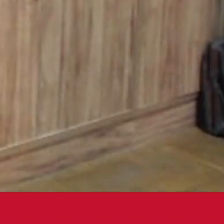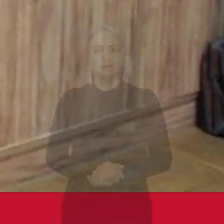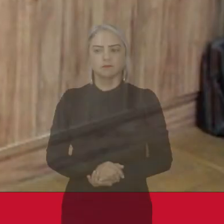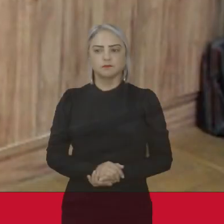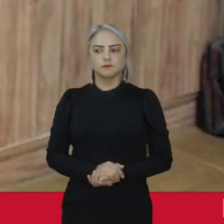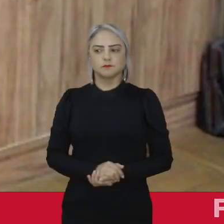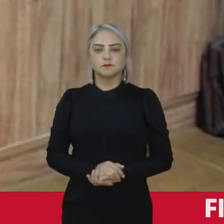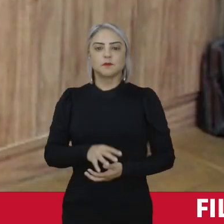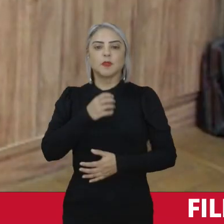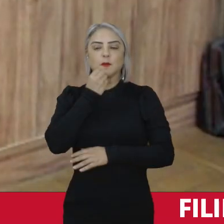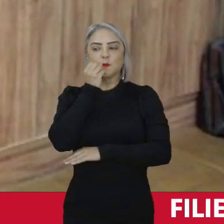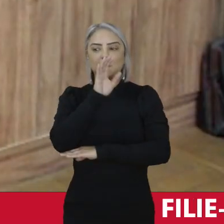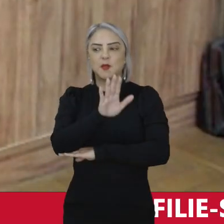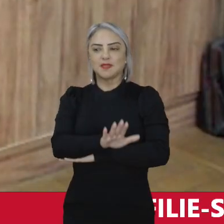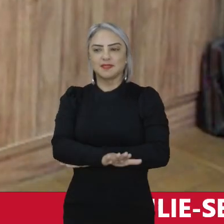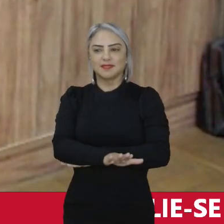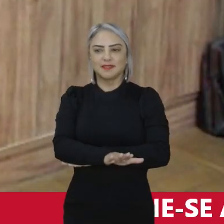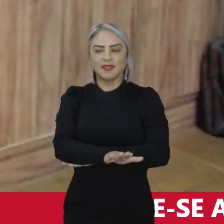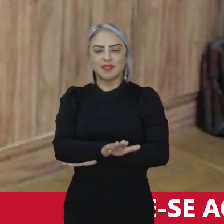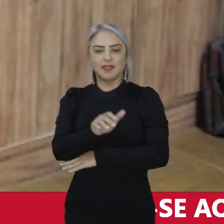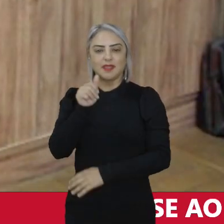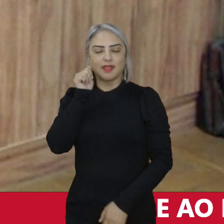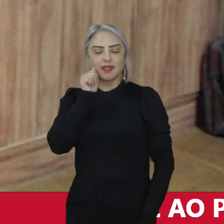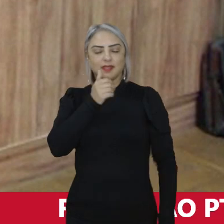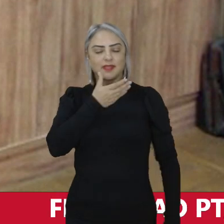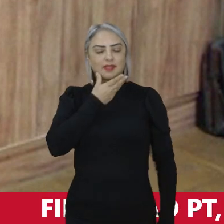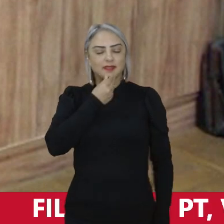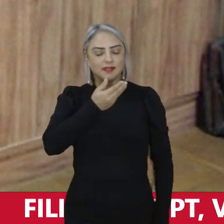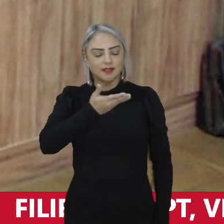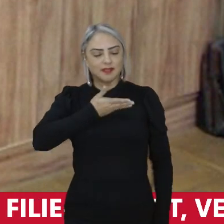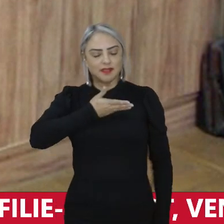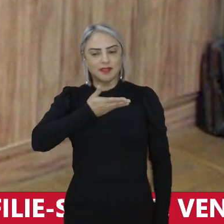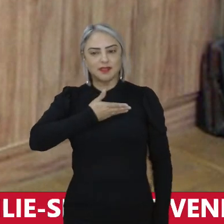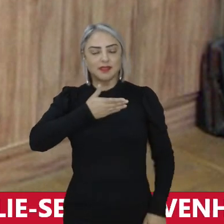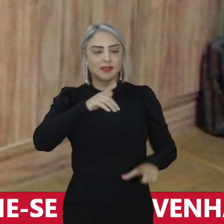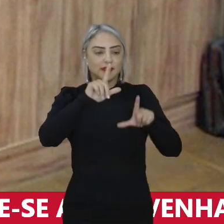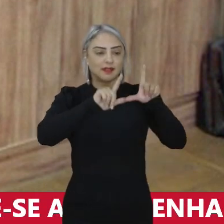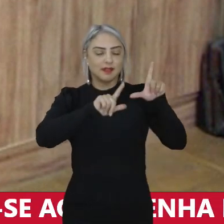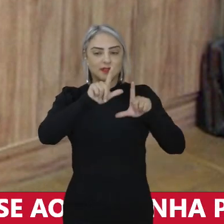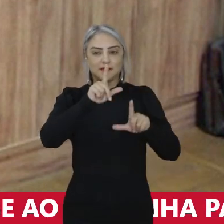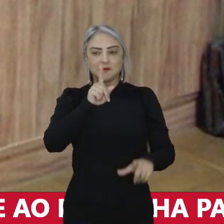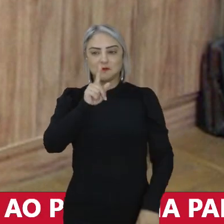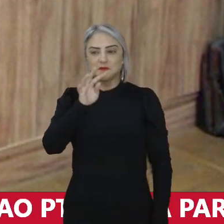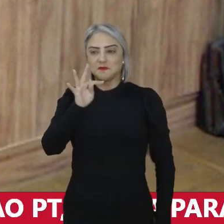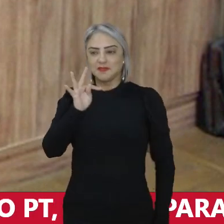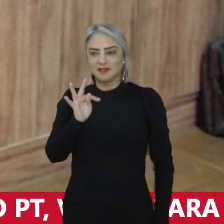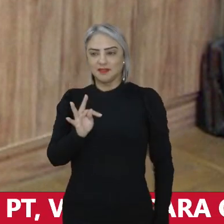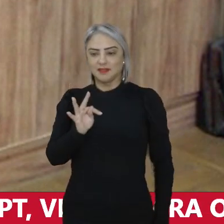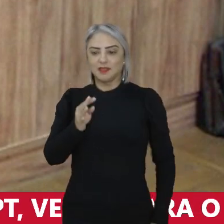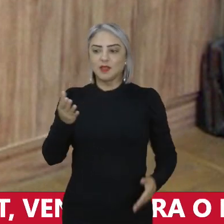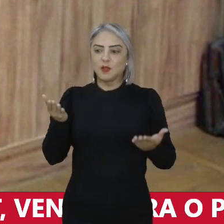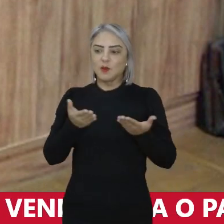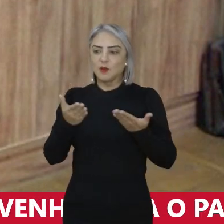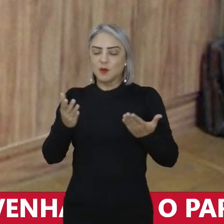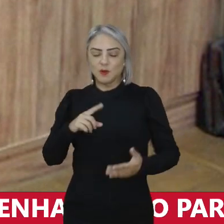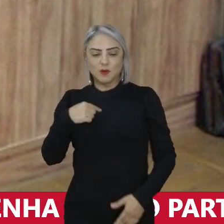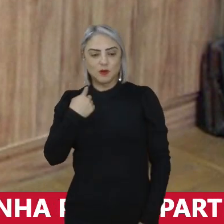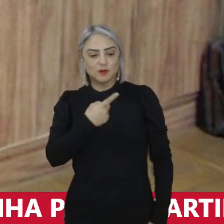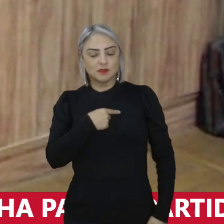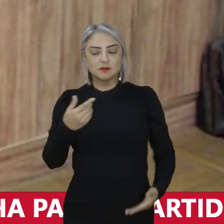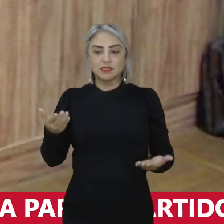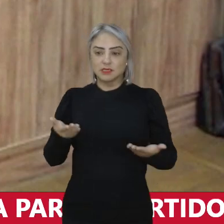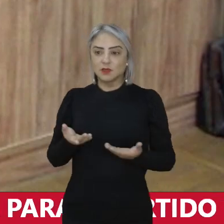Boa tarde, minhas amigas e meus amigos da TV PT. Hoje nós estamos